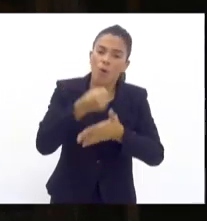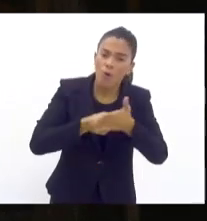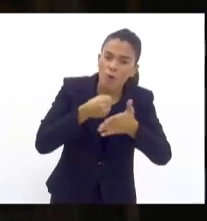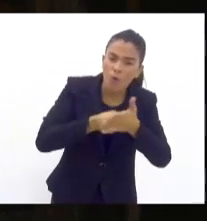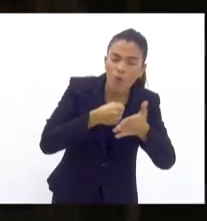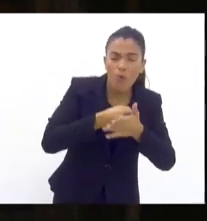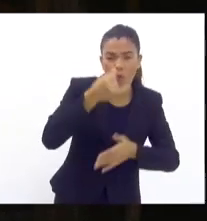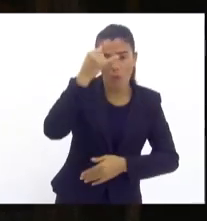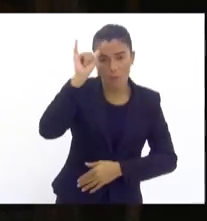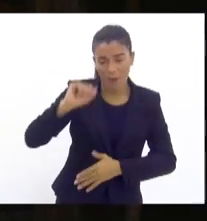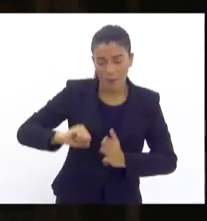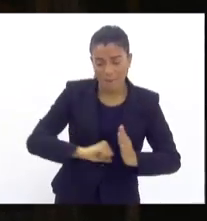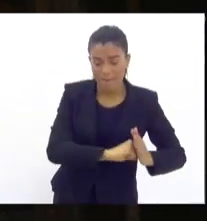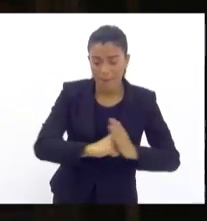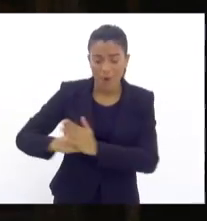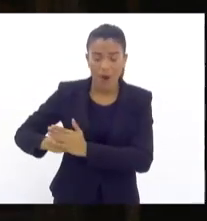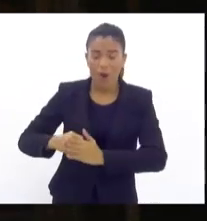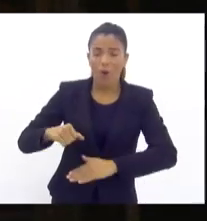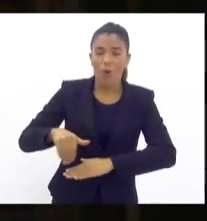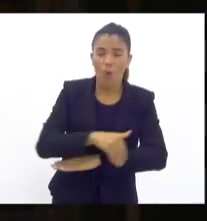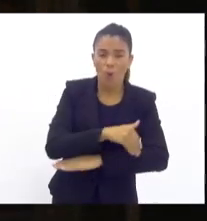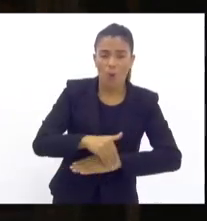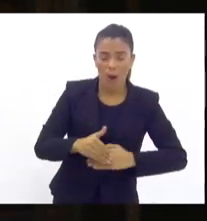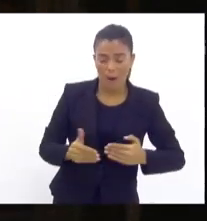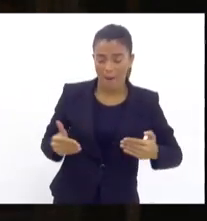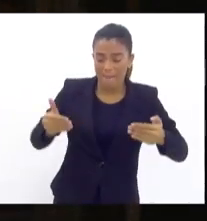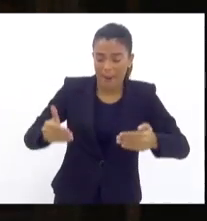da barricada em um policiamento ordinário,